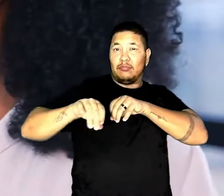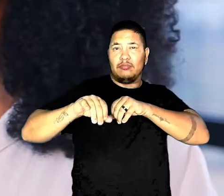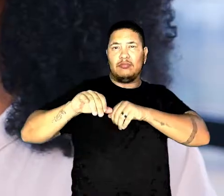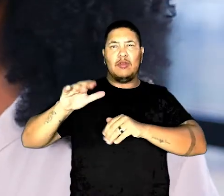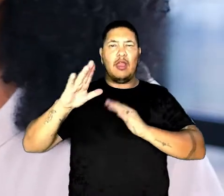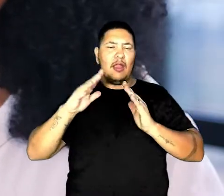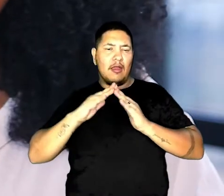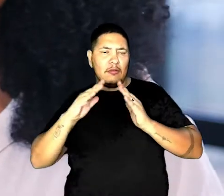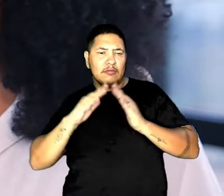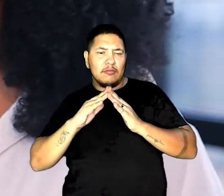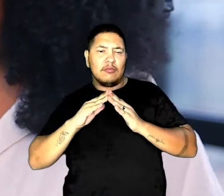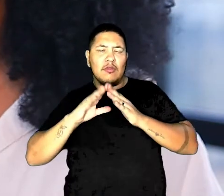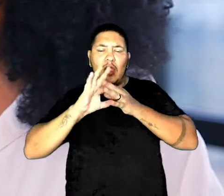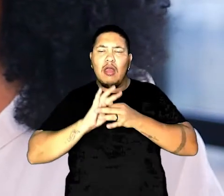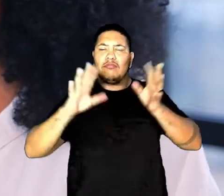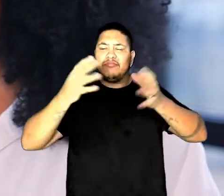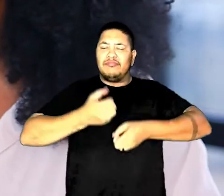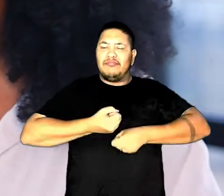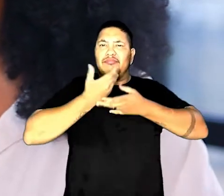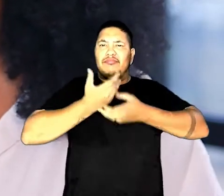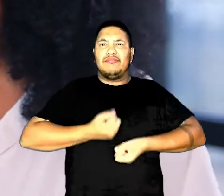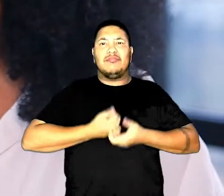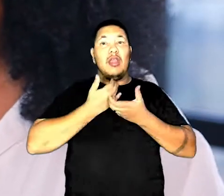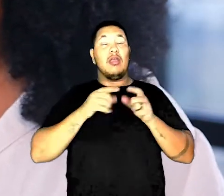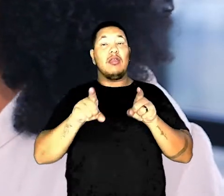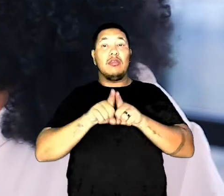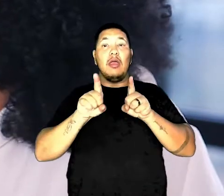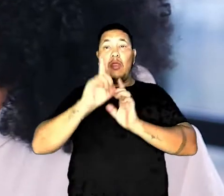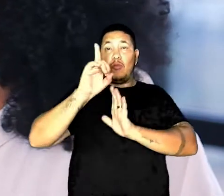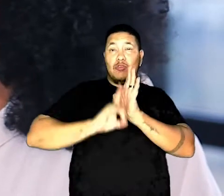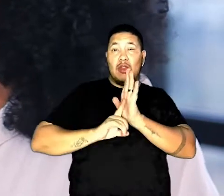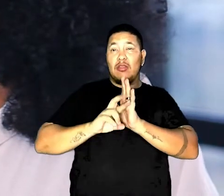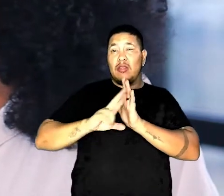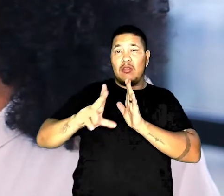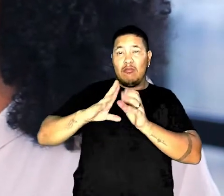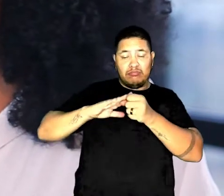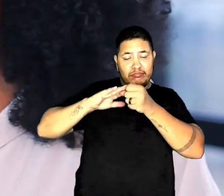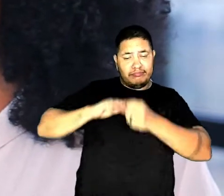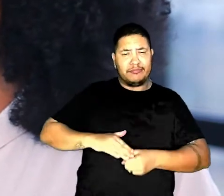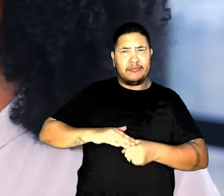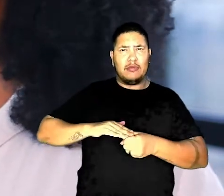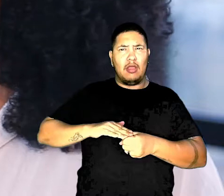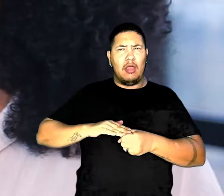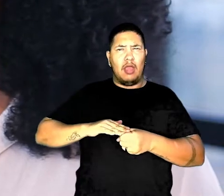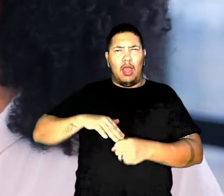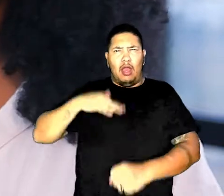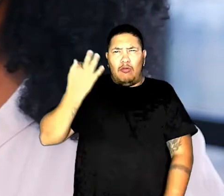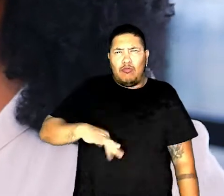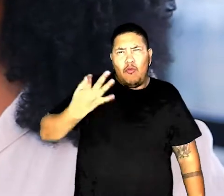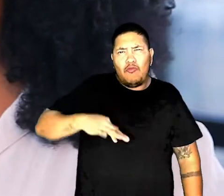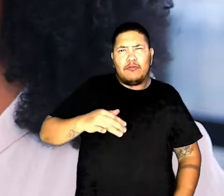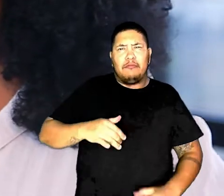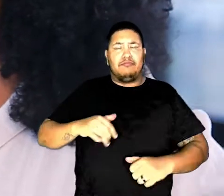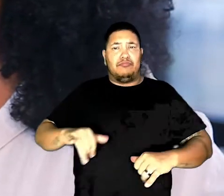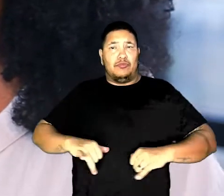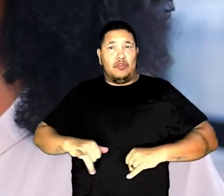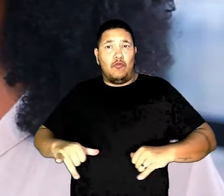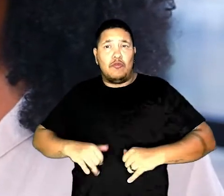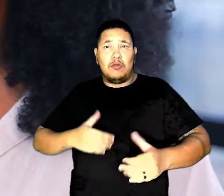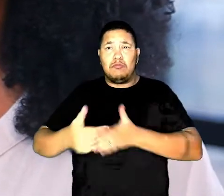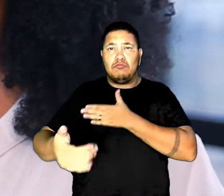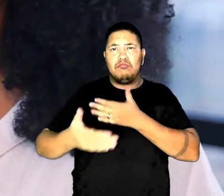educação, à moradia, à livre expressão e o direito a não ser submetido à tortura ou qualquer